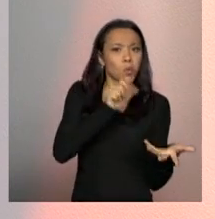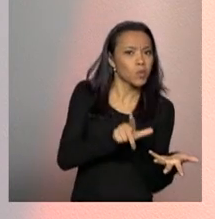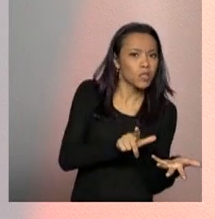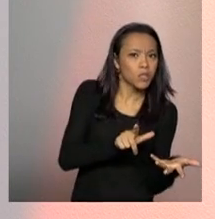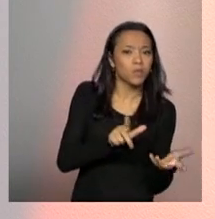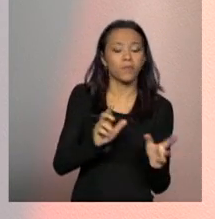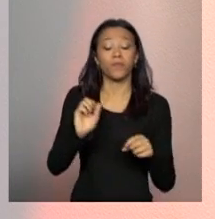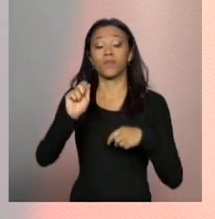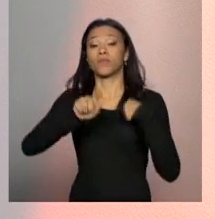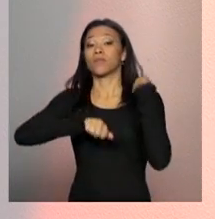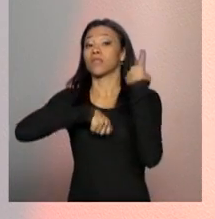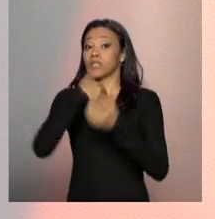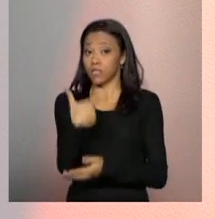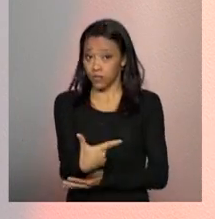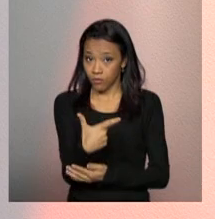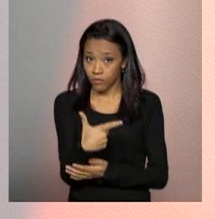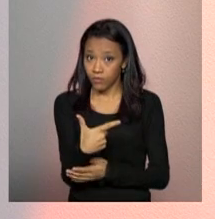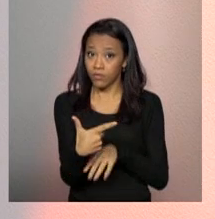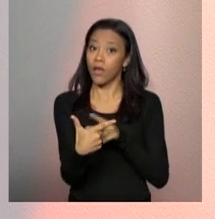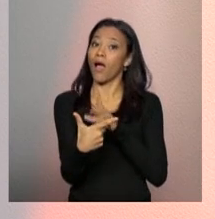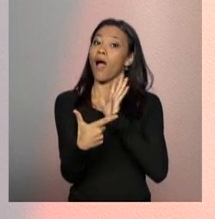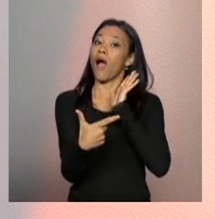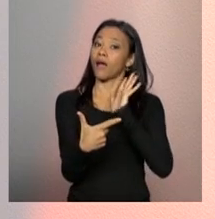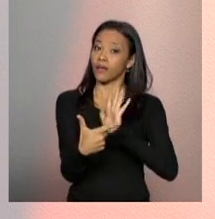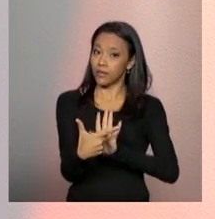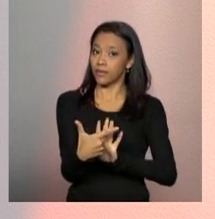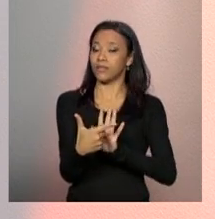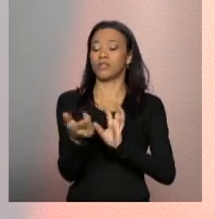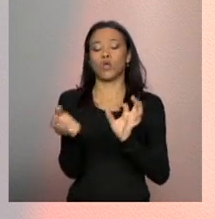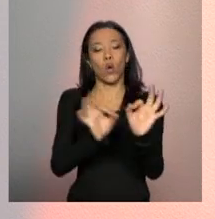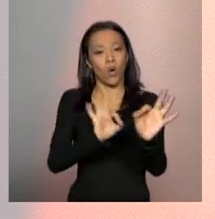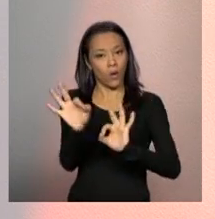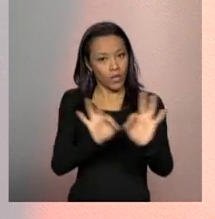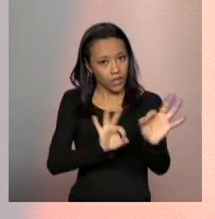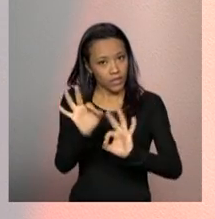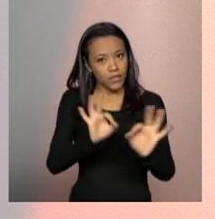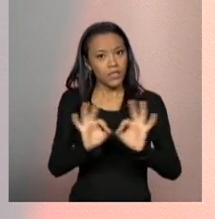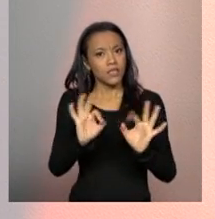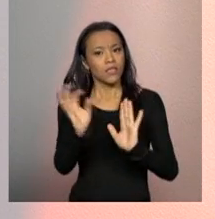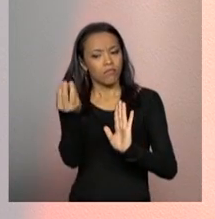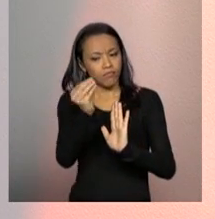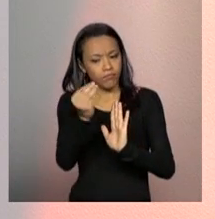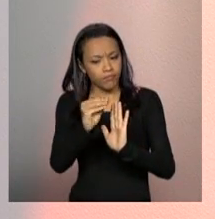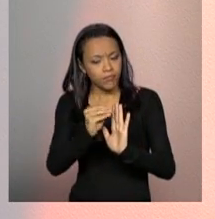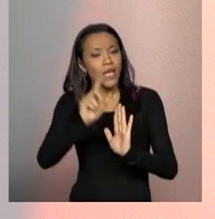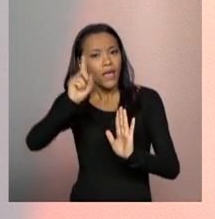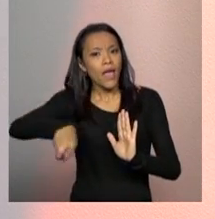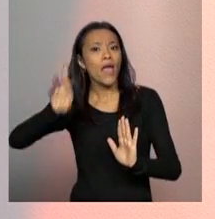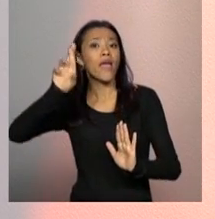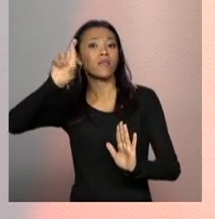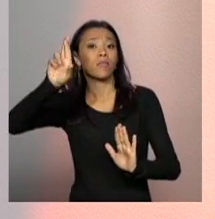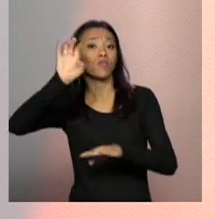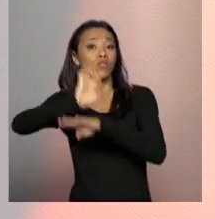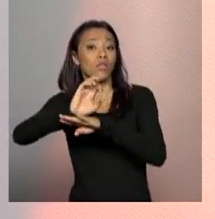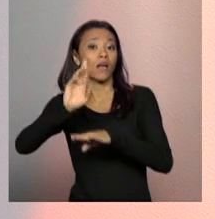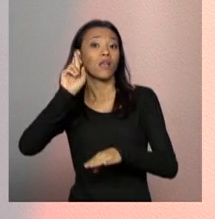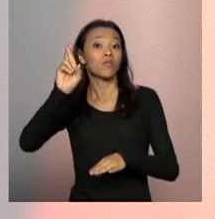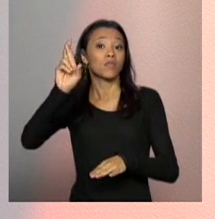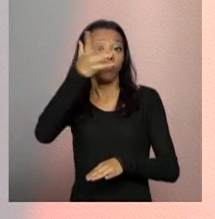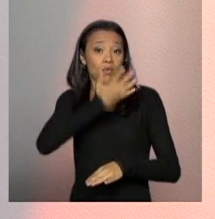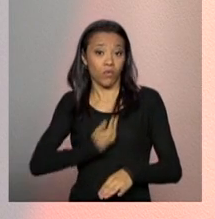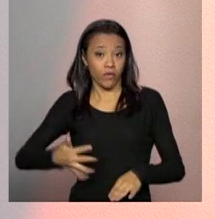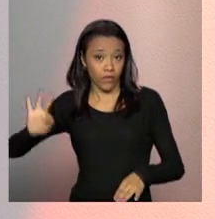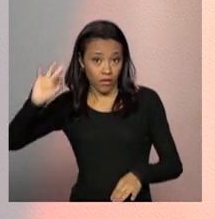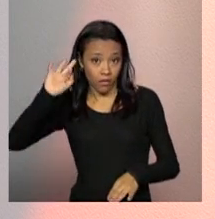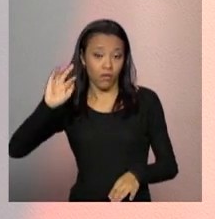Segundo, aí sim, formular aquilo que ele entende que é de responsabilidade do Estado ou da União e, na mesma dinâmica, o Estado. Primeiro, avaliar